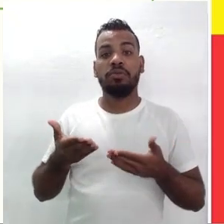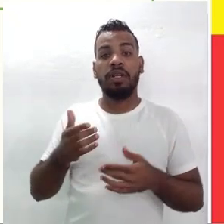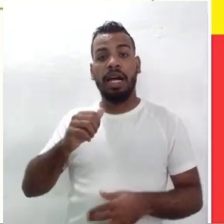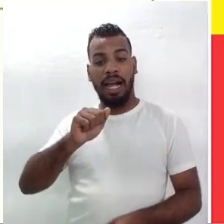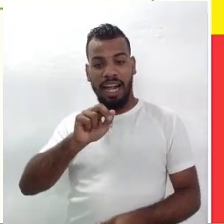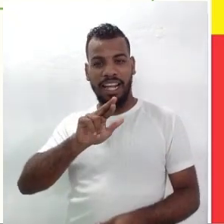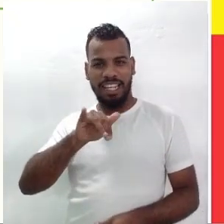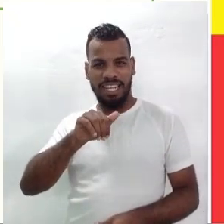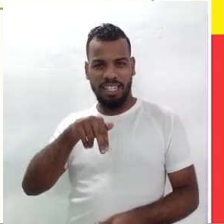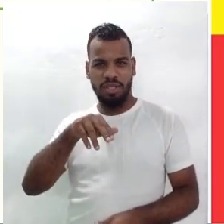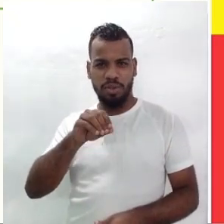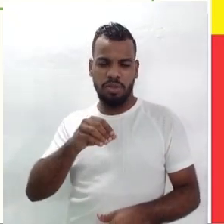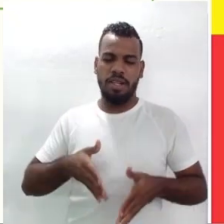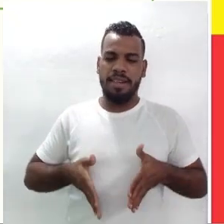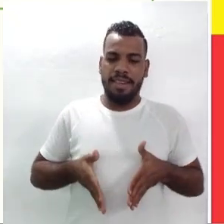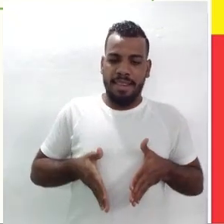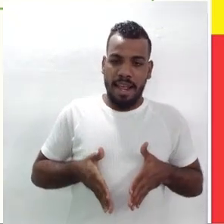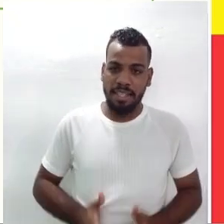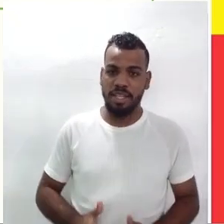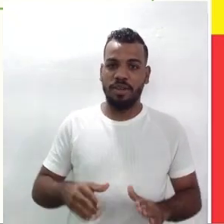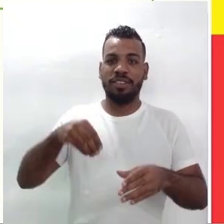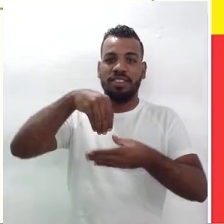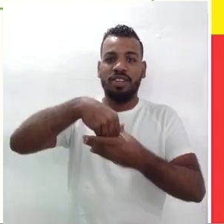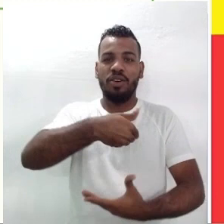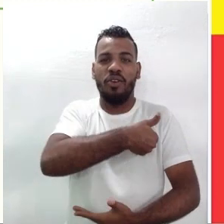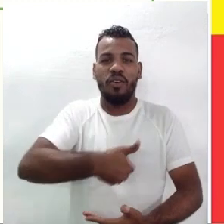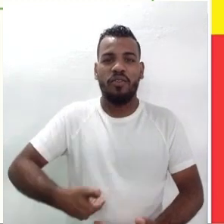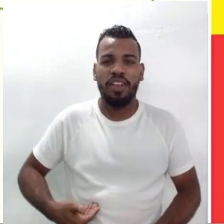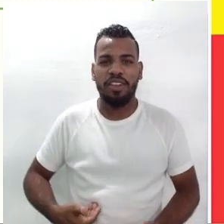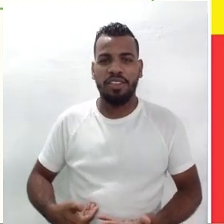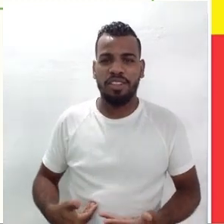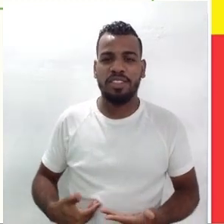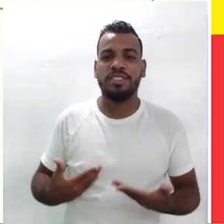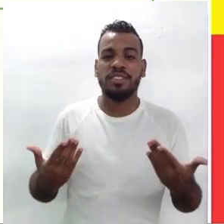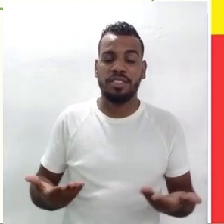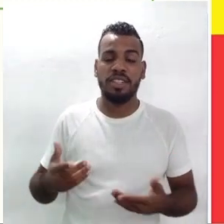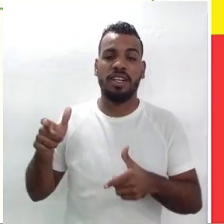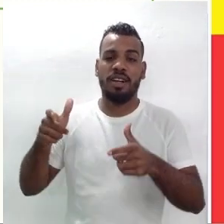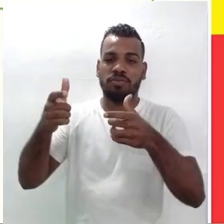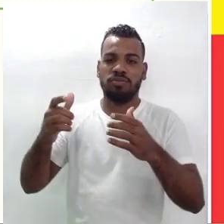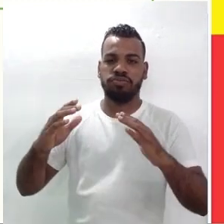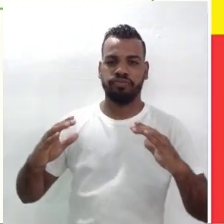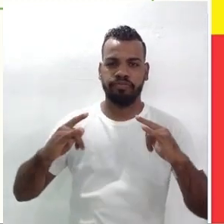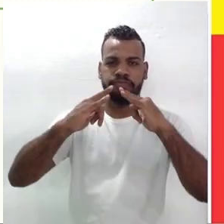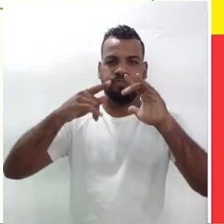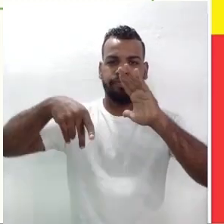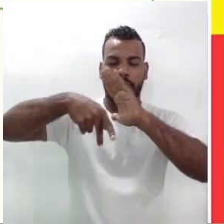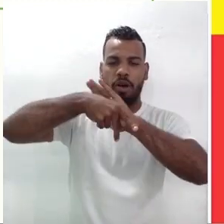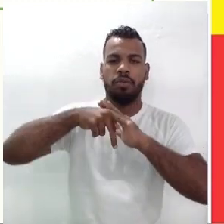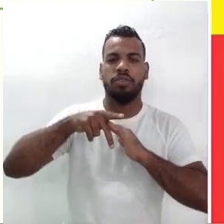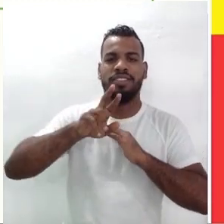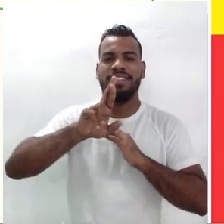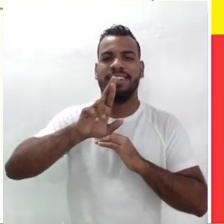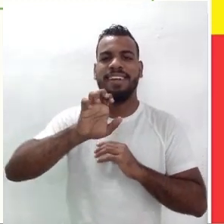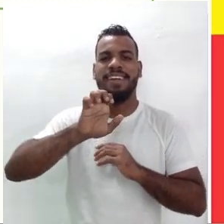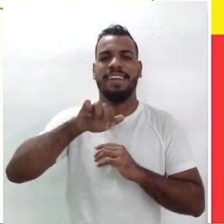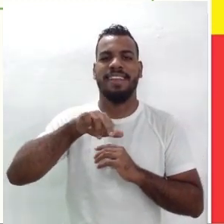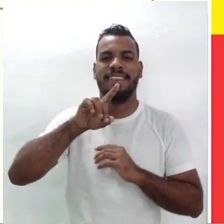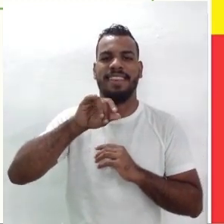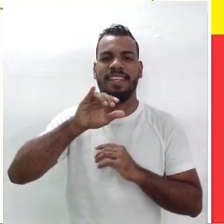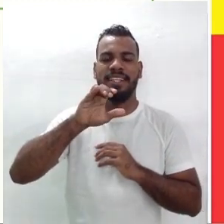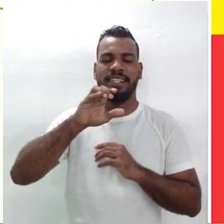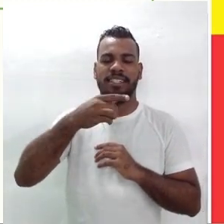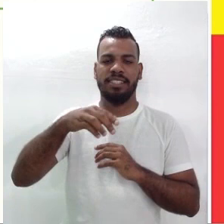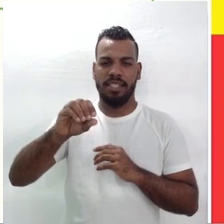Palácio do Governo Executivo da Paraíba, que era conhecido como Palácio da Redenção. No ano